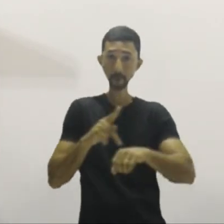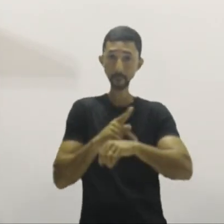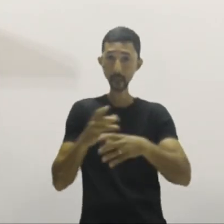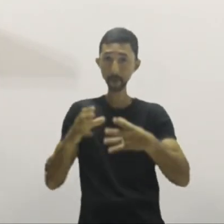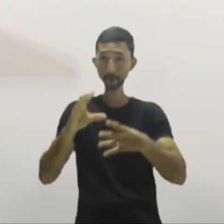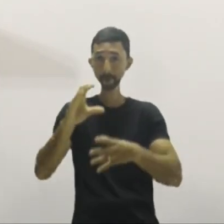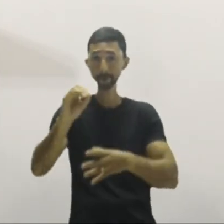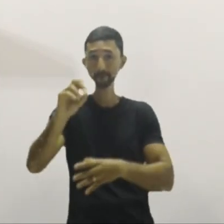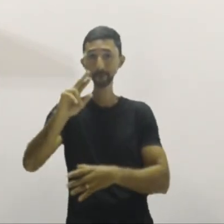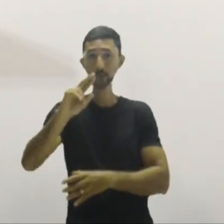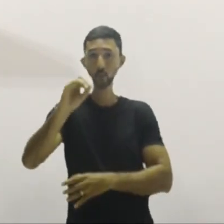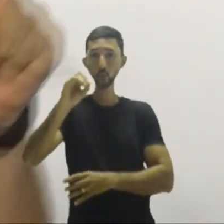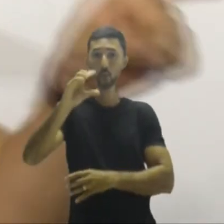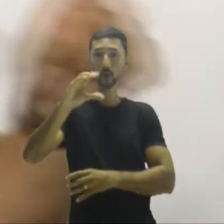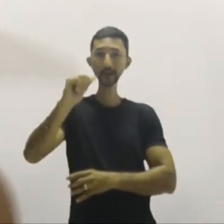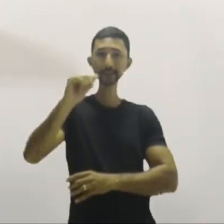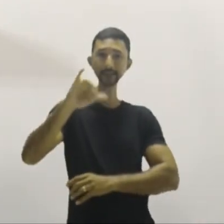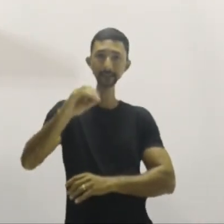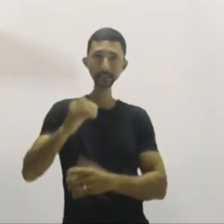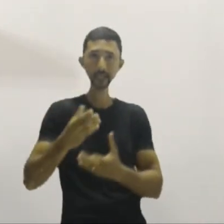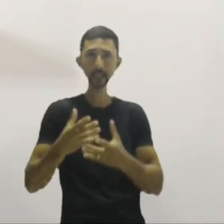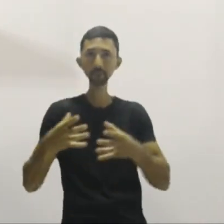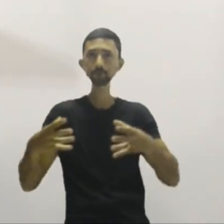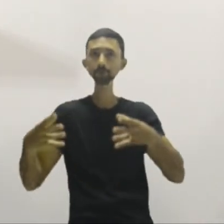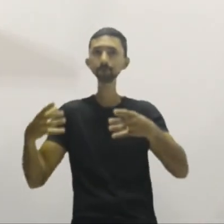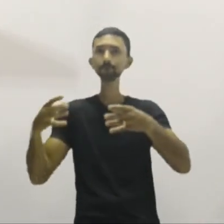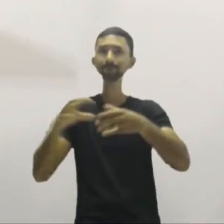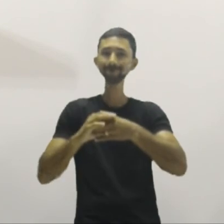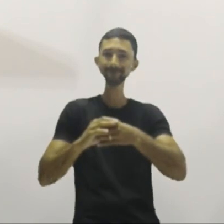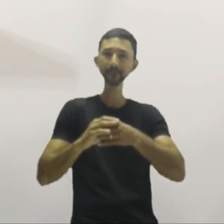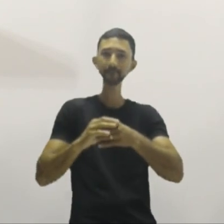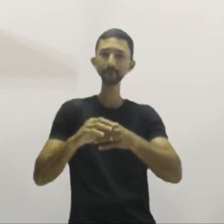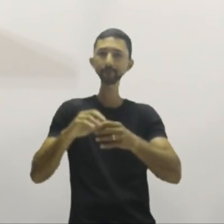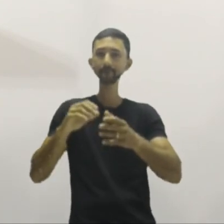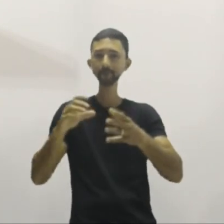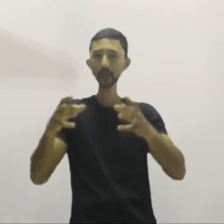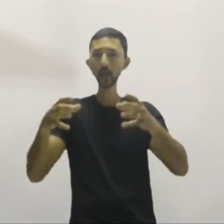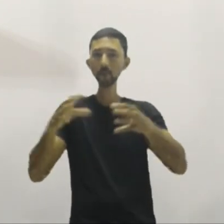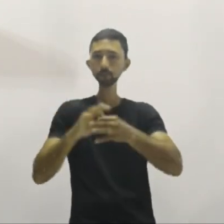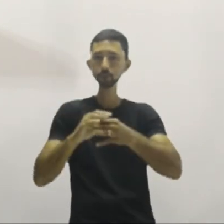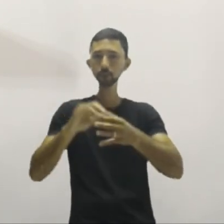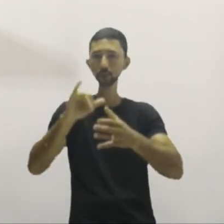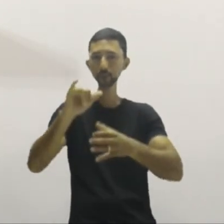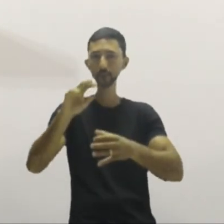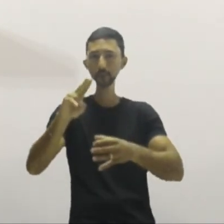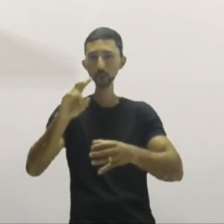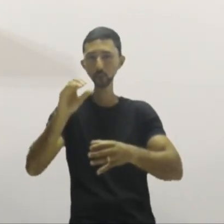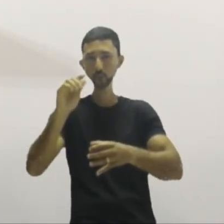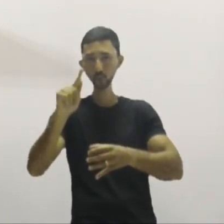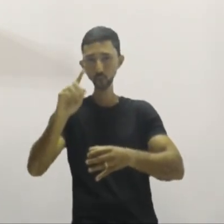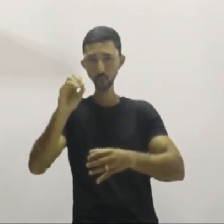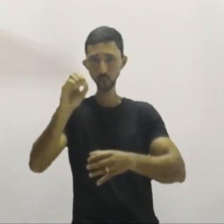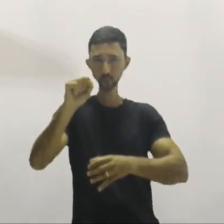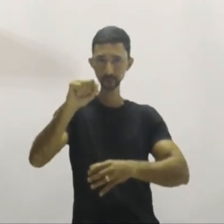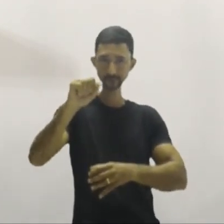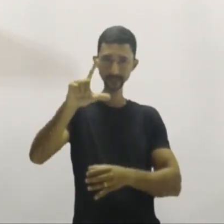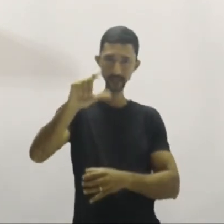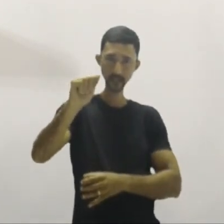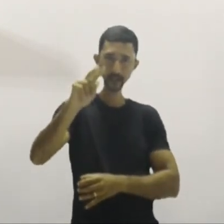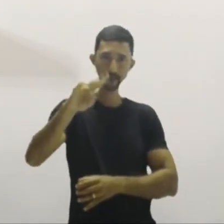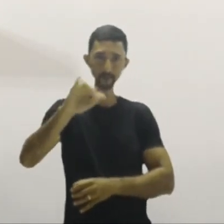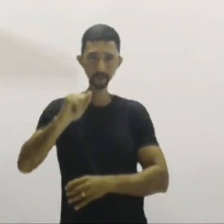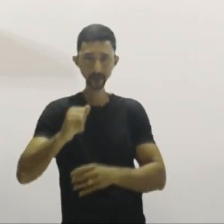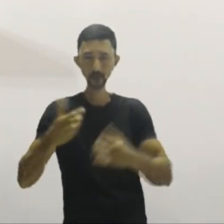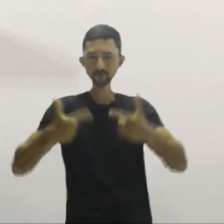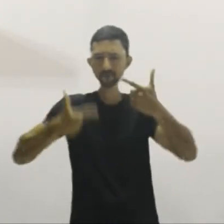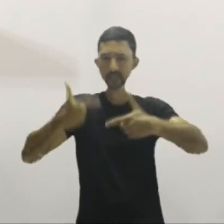fazia parte, não esqueçam, a Croácia fazia parte da Iugoslávia. E depois de guerra, pedido de saída